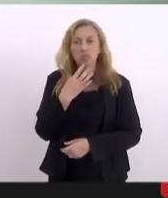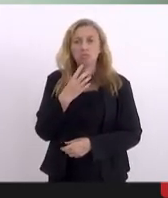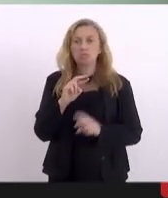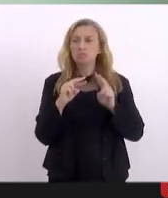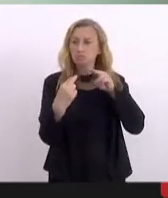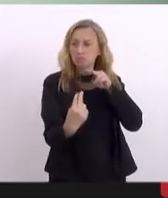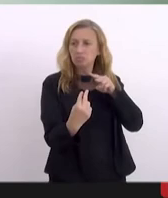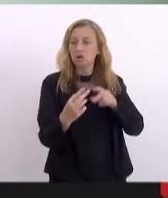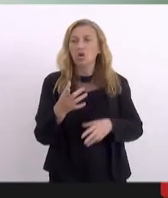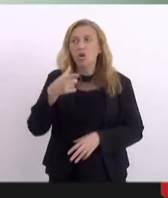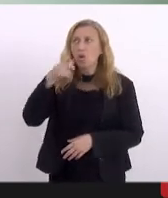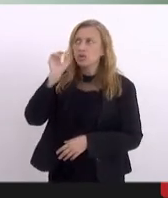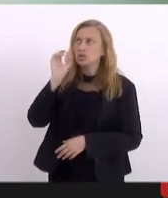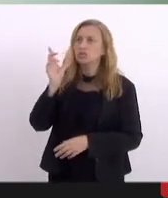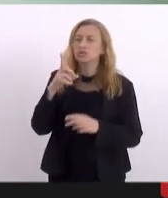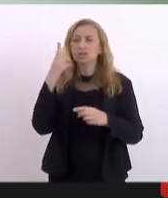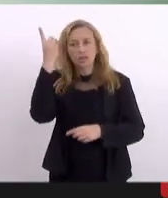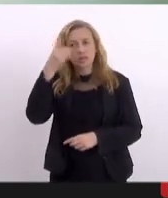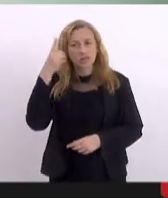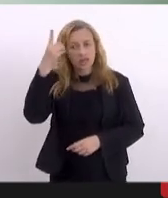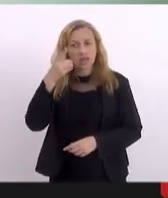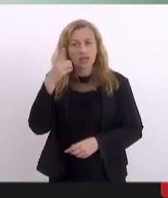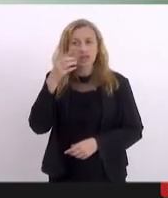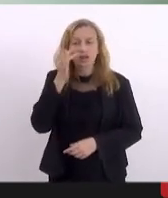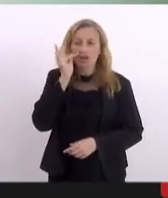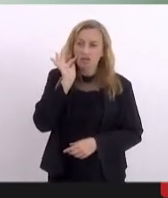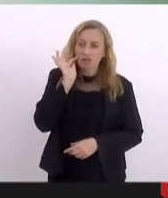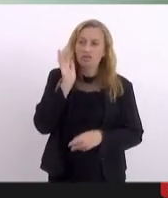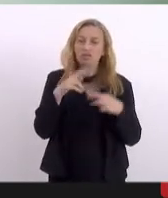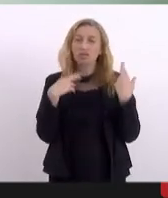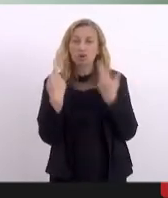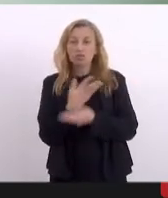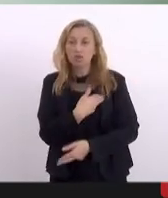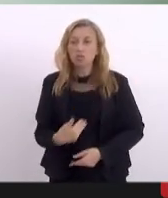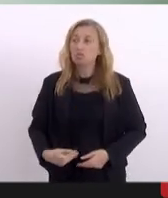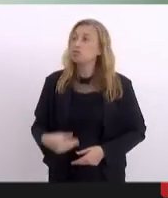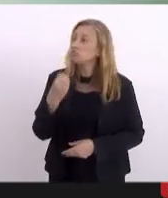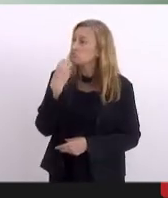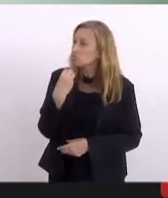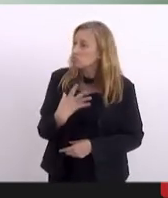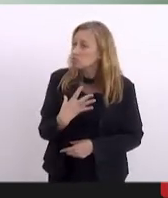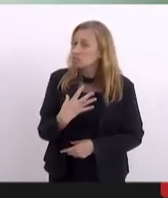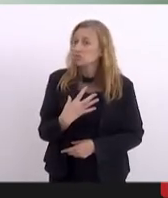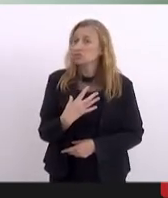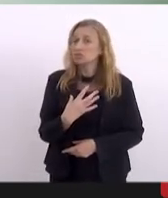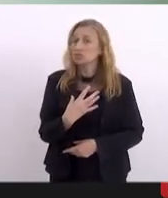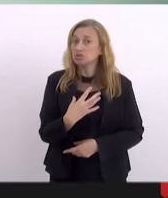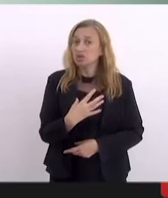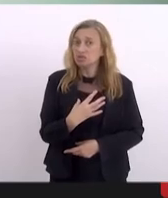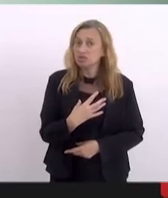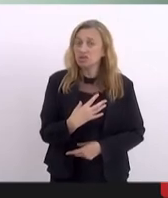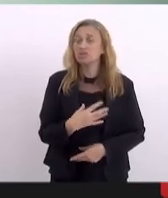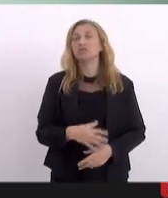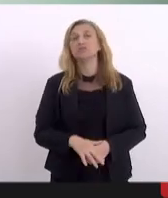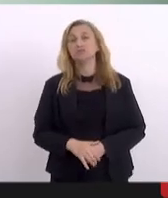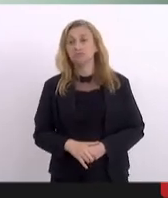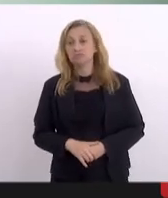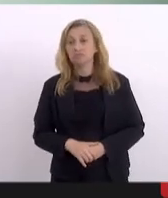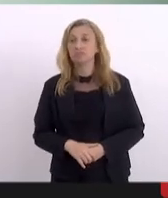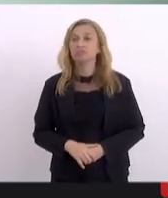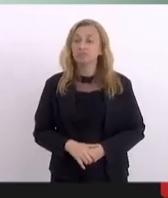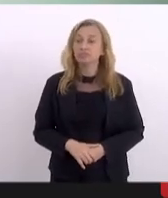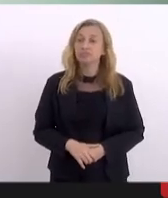não. Ontem o deputado Flávio Serafini fez uma audiência pública, bem prestigiada, bem participada pelo